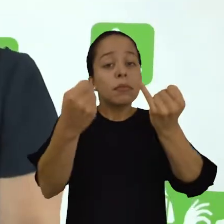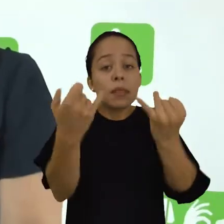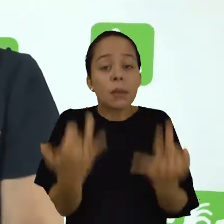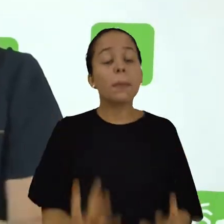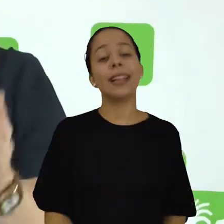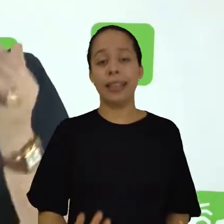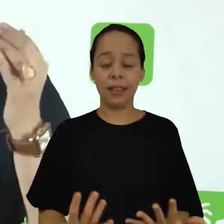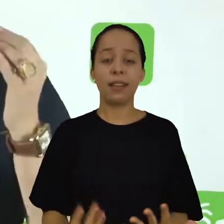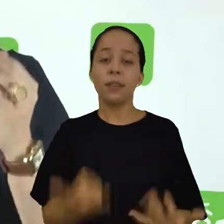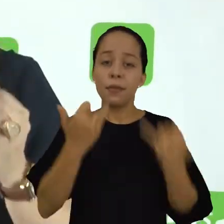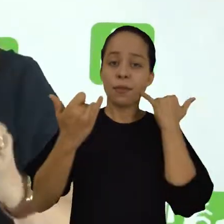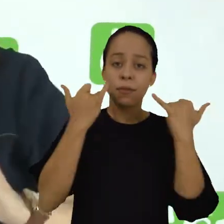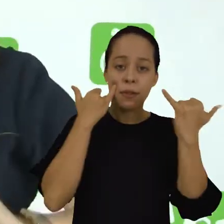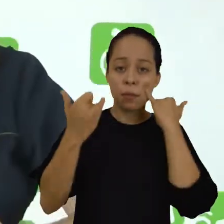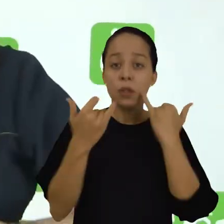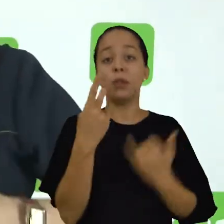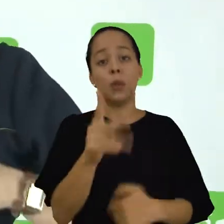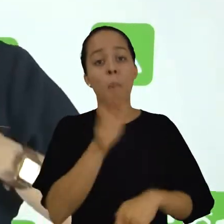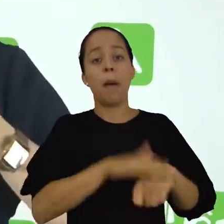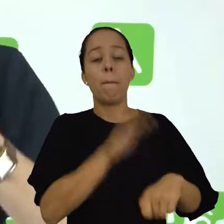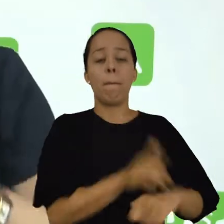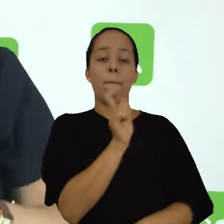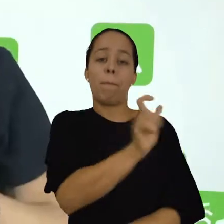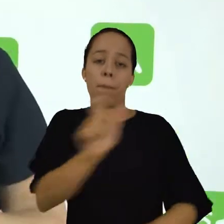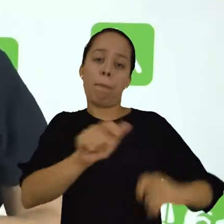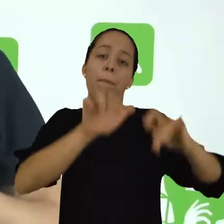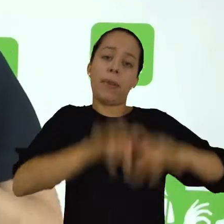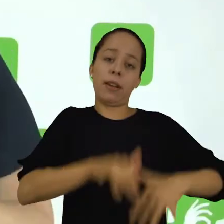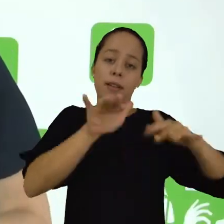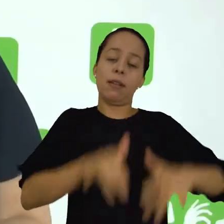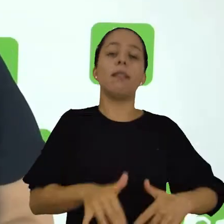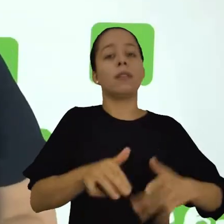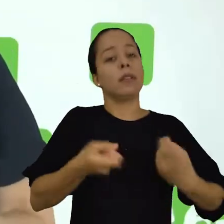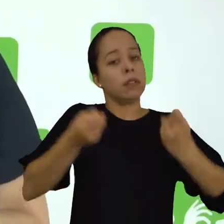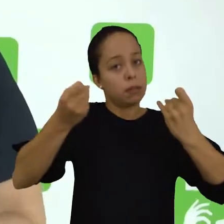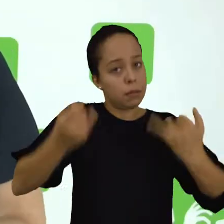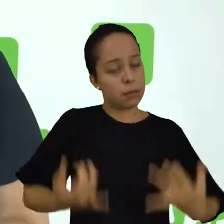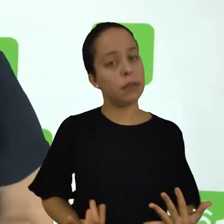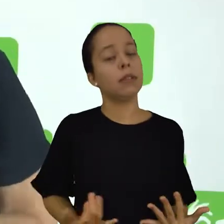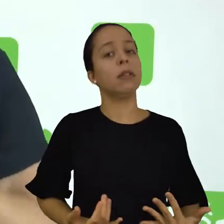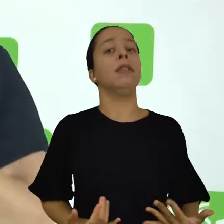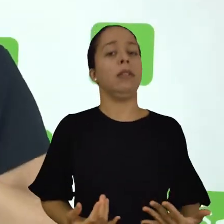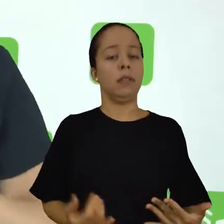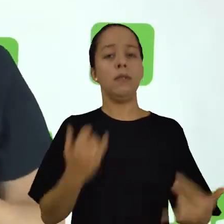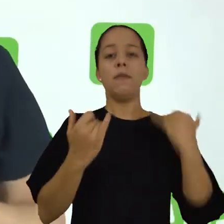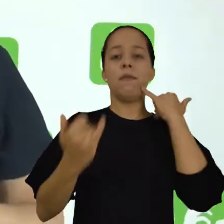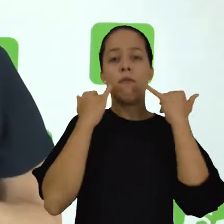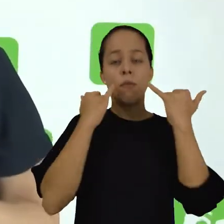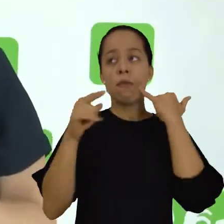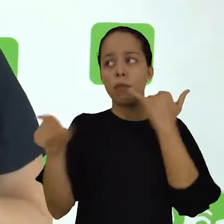palavras, informação, transmitir com suas próprias palavras as informações que você